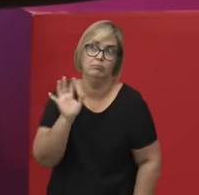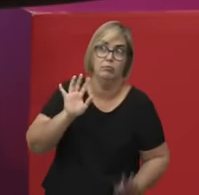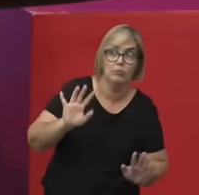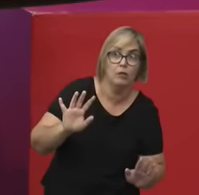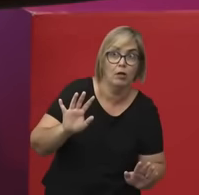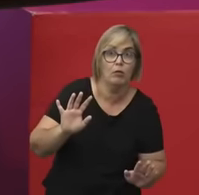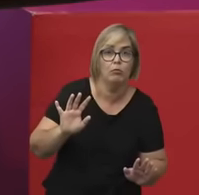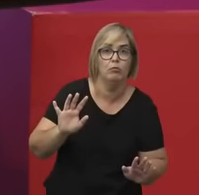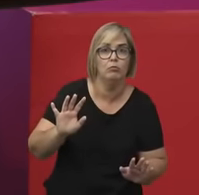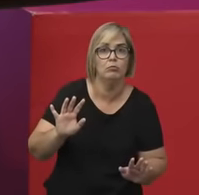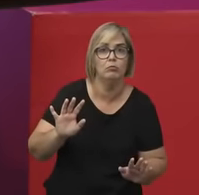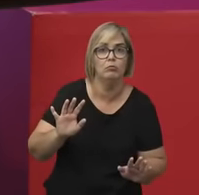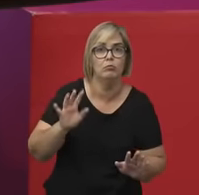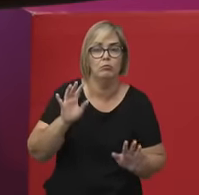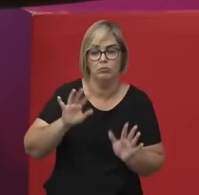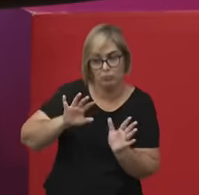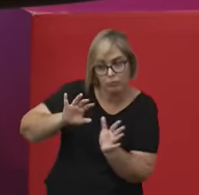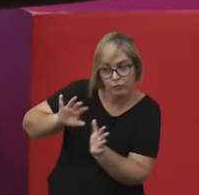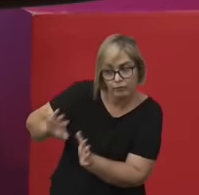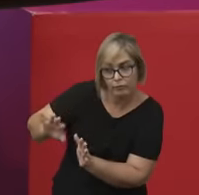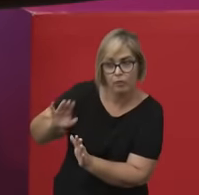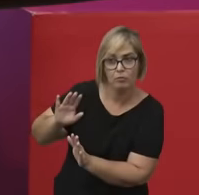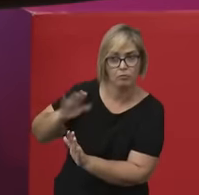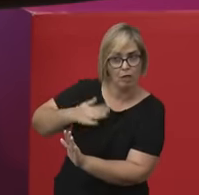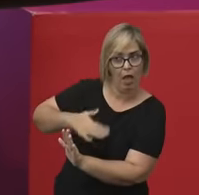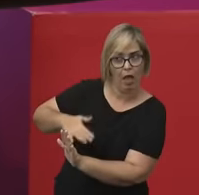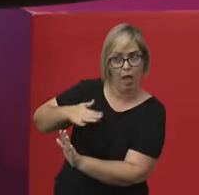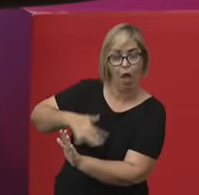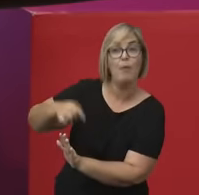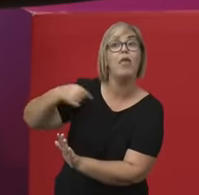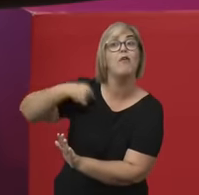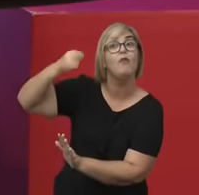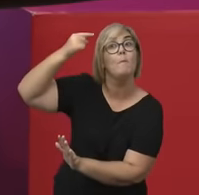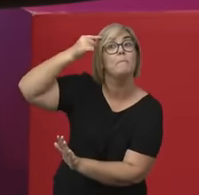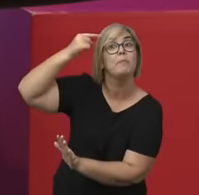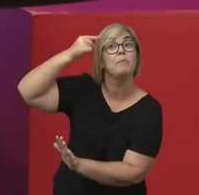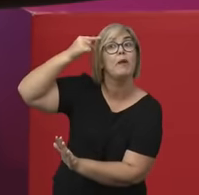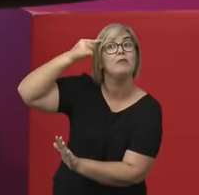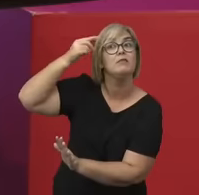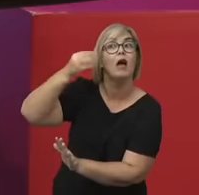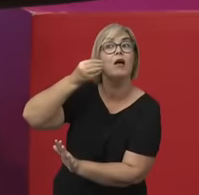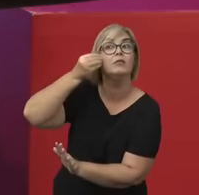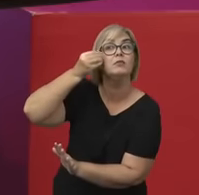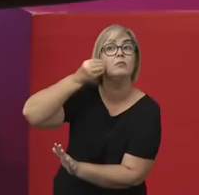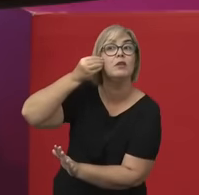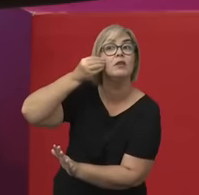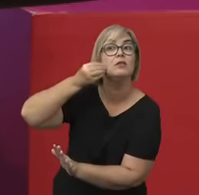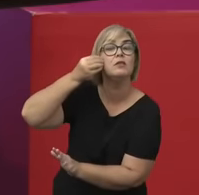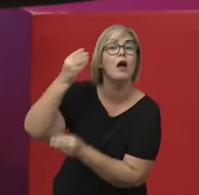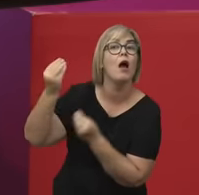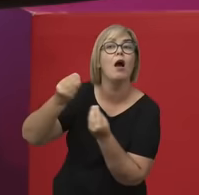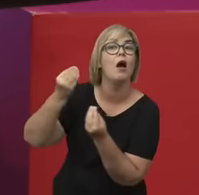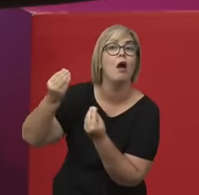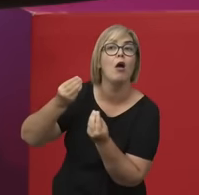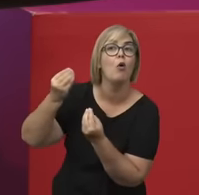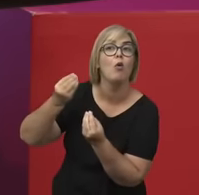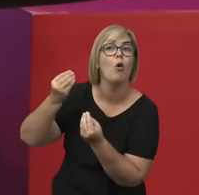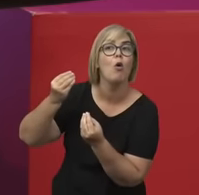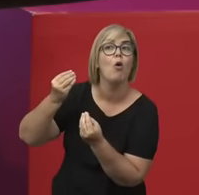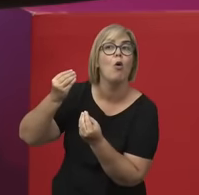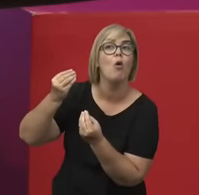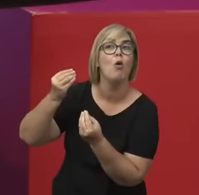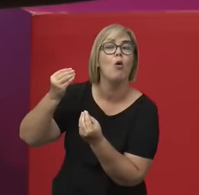Descartes, eu vou deixar eles de lado e eu vou pensar sobre os princípios das coisas, sobre a origem